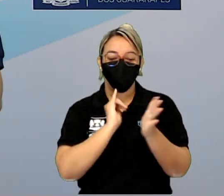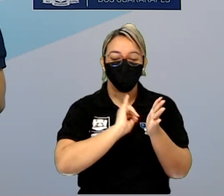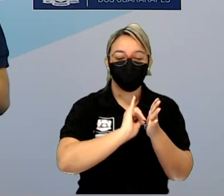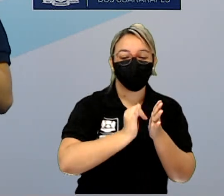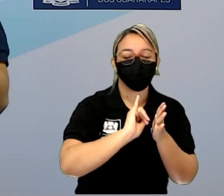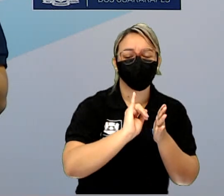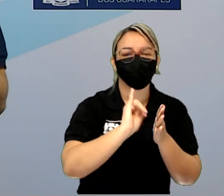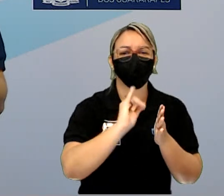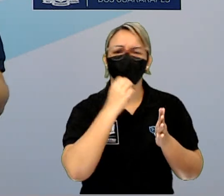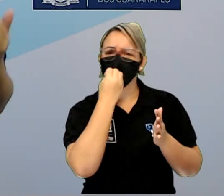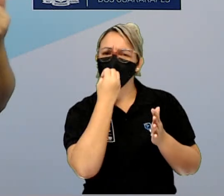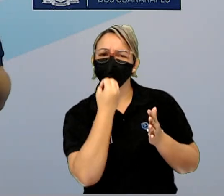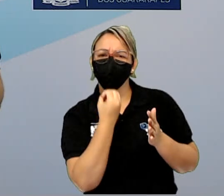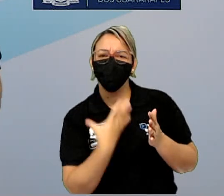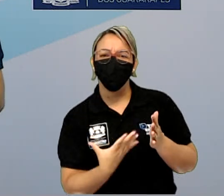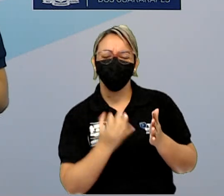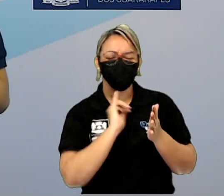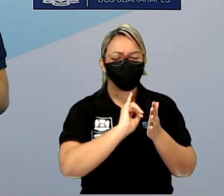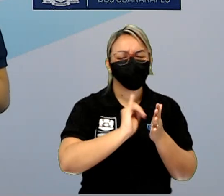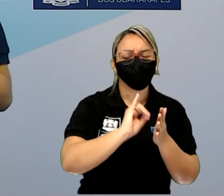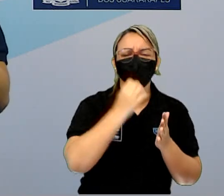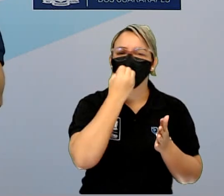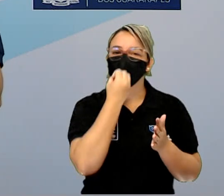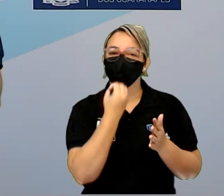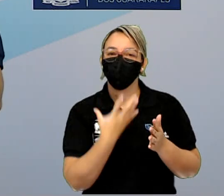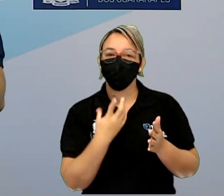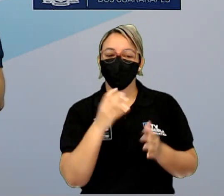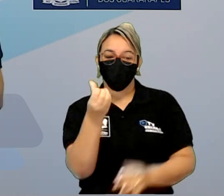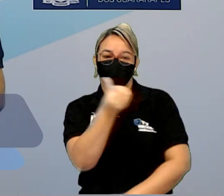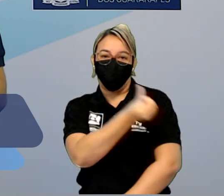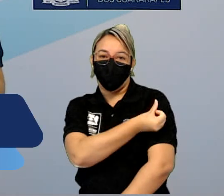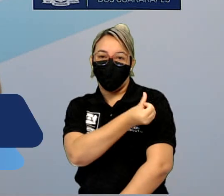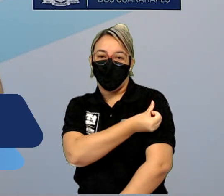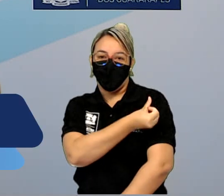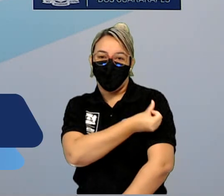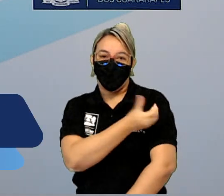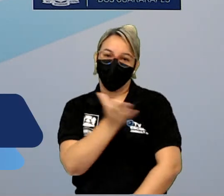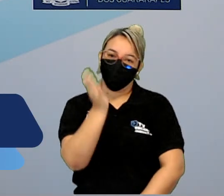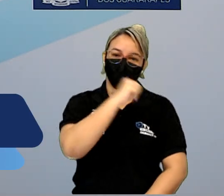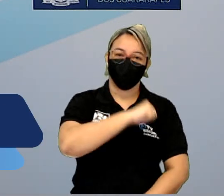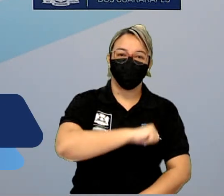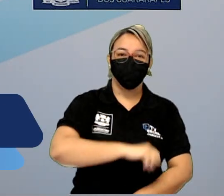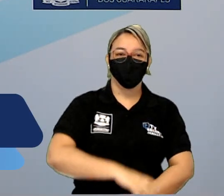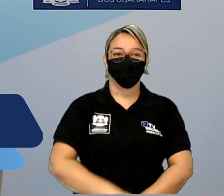maravilhosos, narrativas maravilhosas para o sexto ano. Vamos lá?